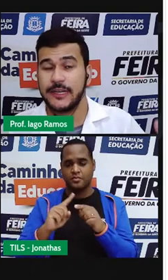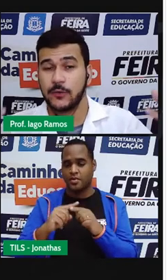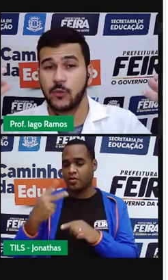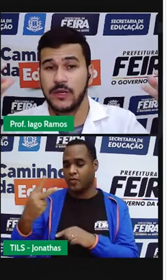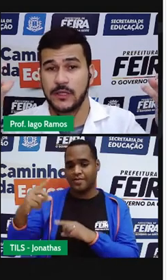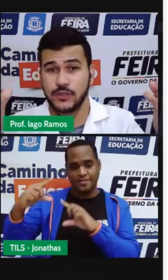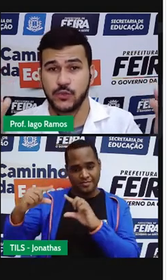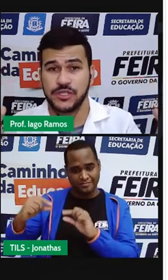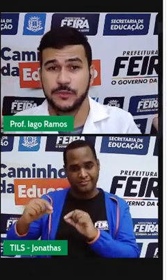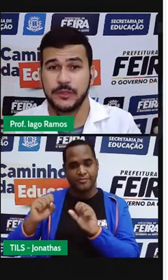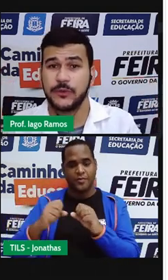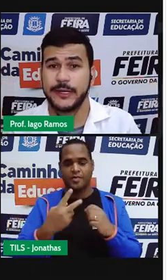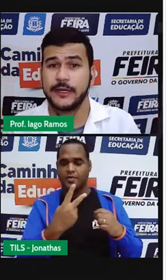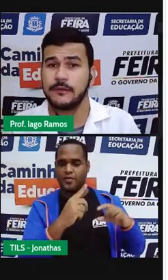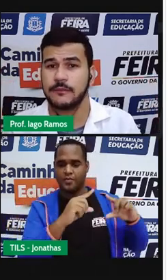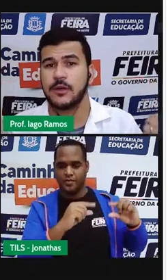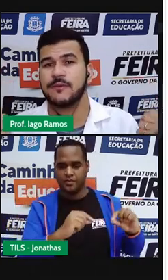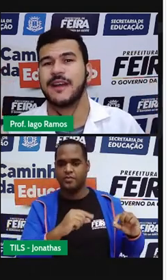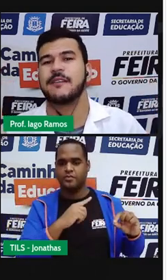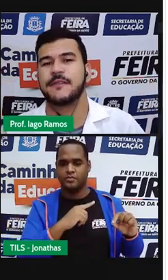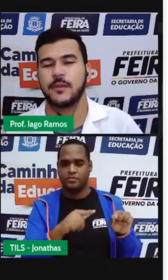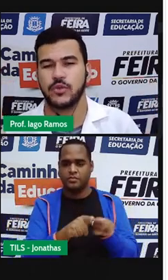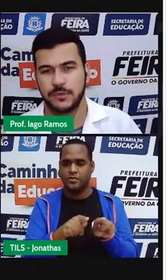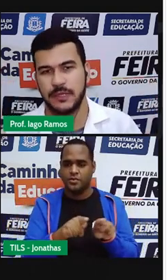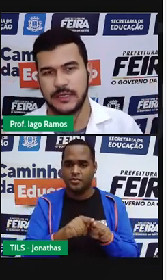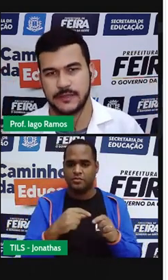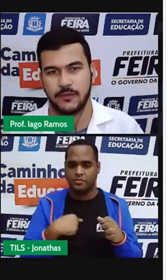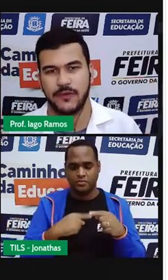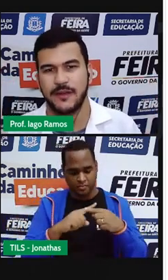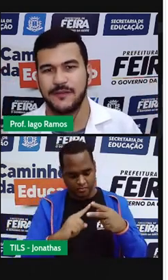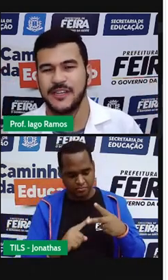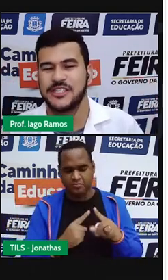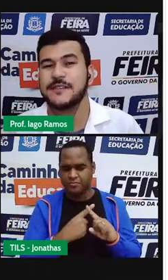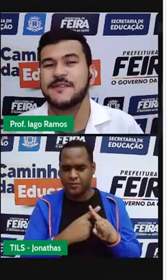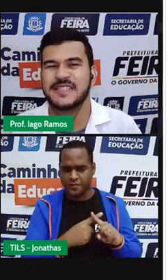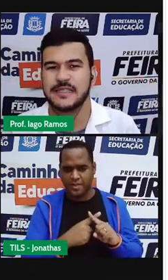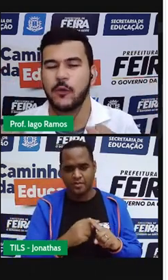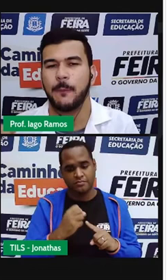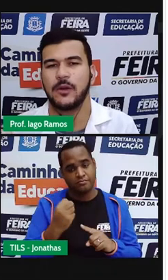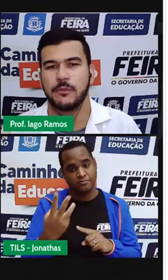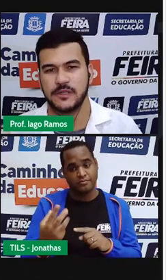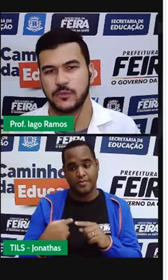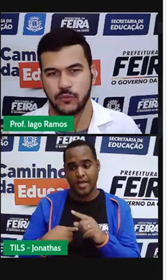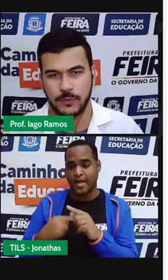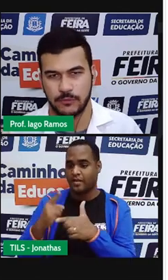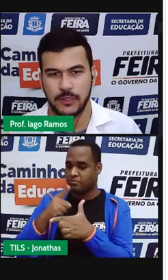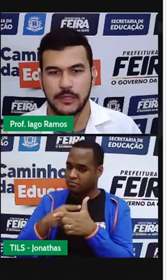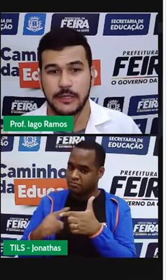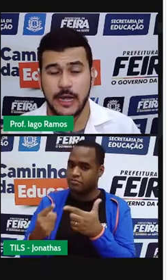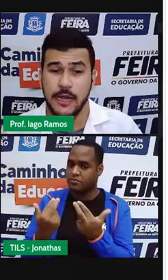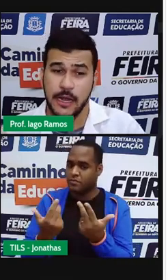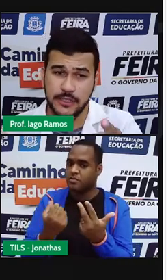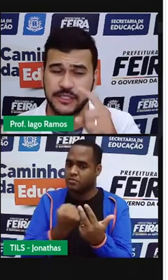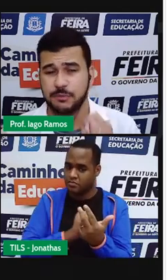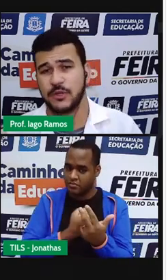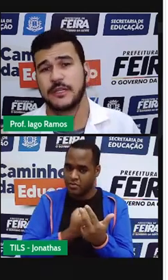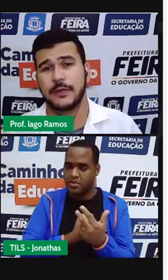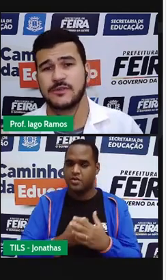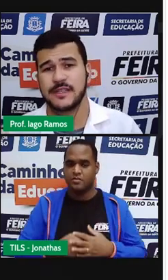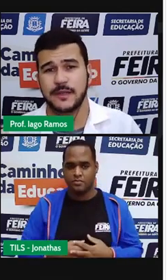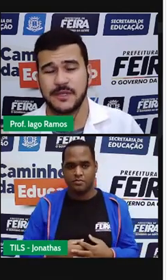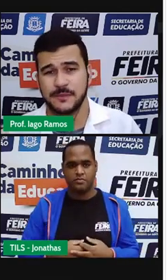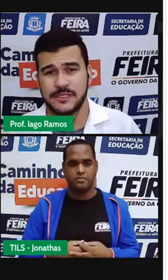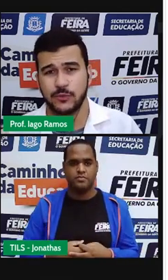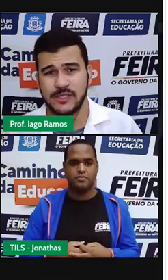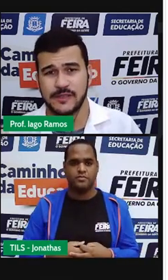Só que quando as duas diminuírem, não vai haver multiplicação. Vai haver divisão pelo mesmo número. Tá? A gente pode